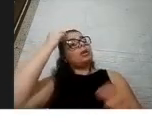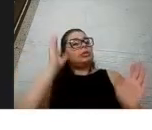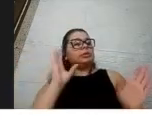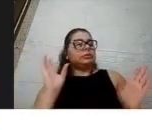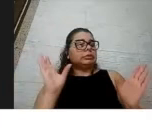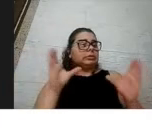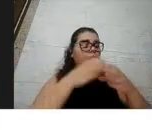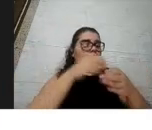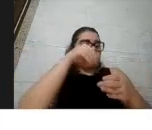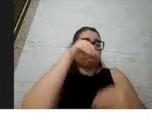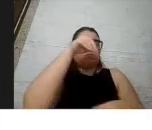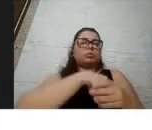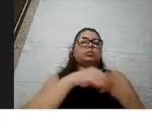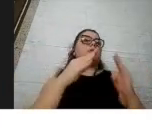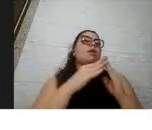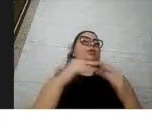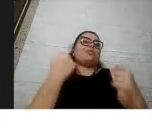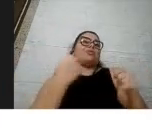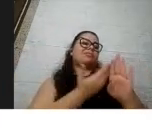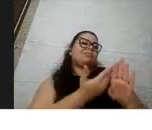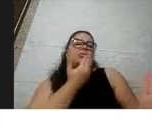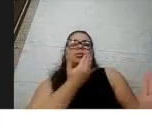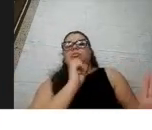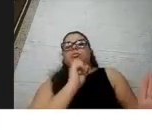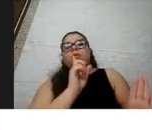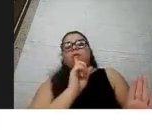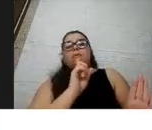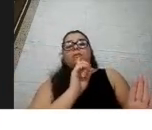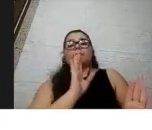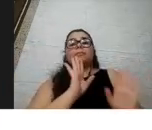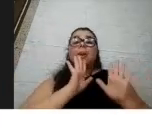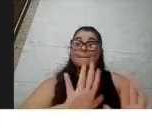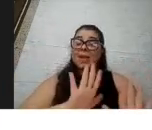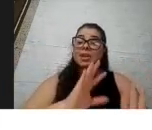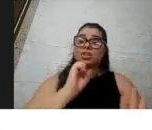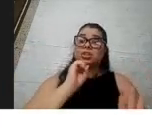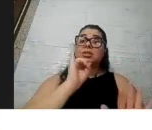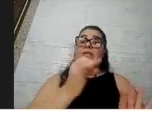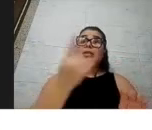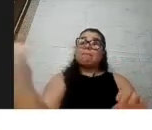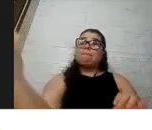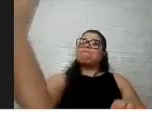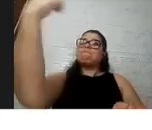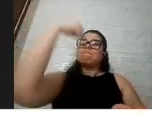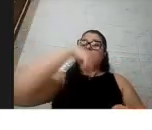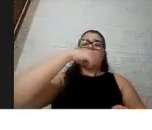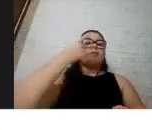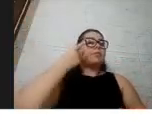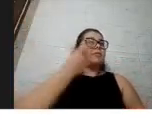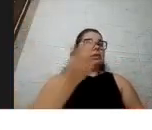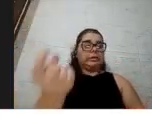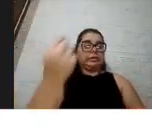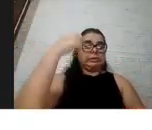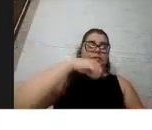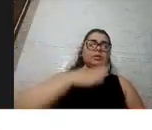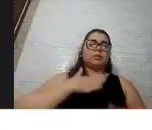aqui em casa, não preciso praticar distanciamento social com eles. Mas se vem alguém à minha casa, além